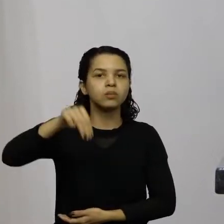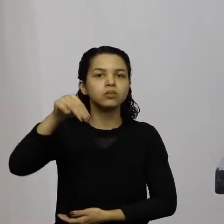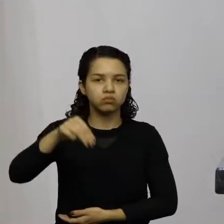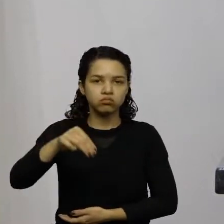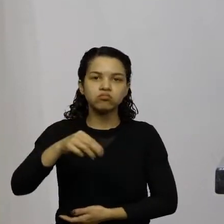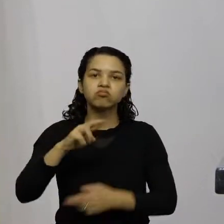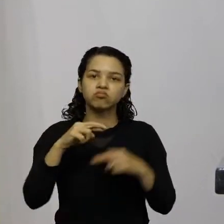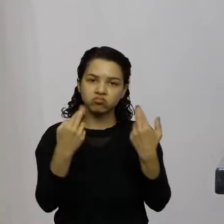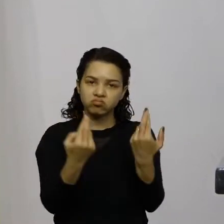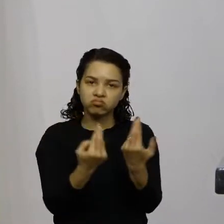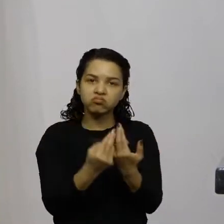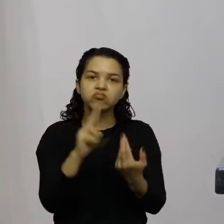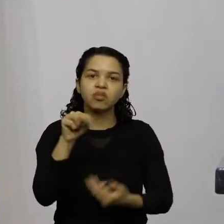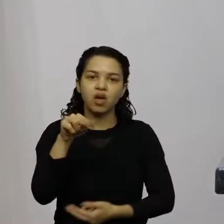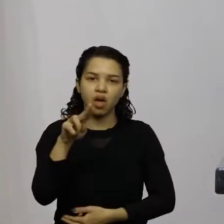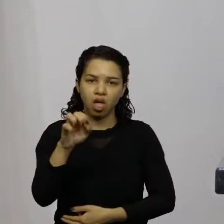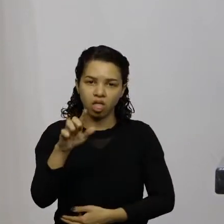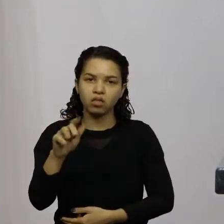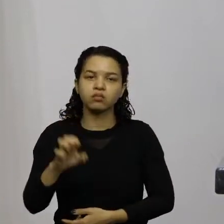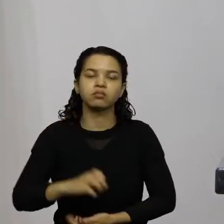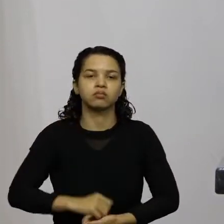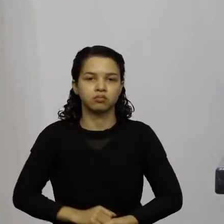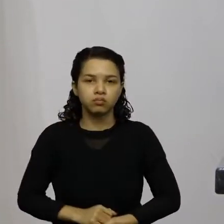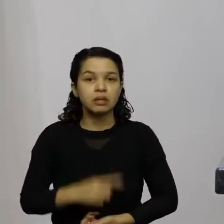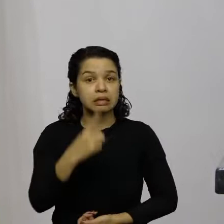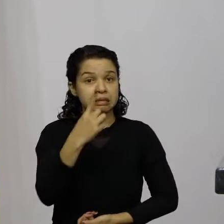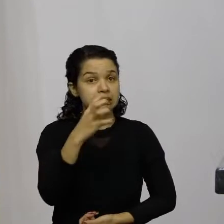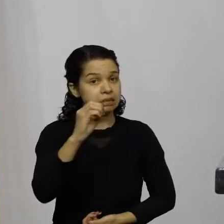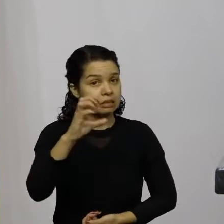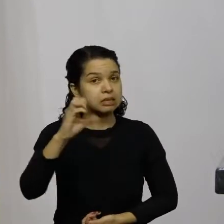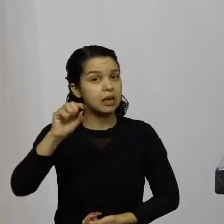100 mil reais para falar 40 minutos